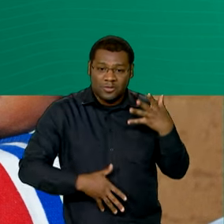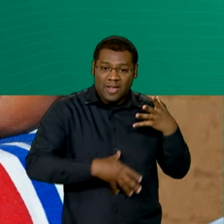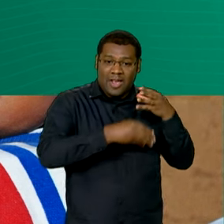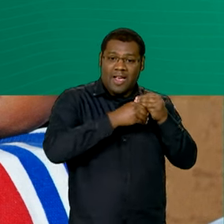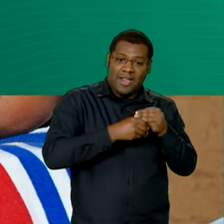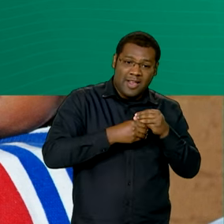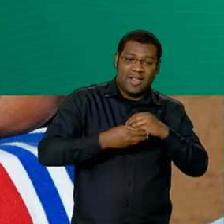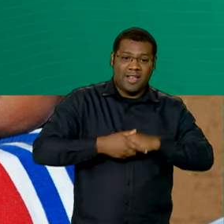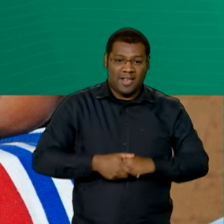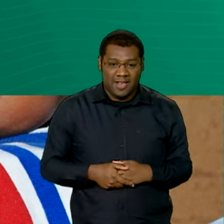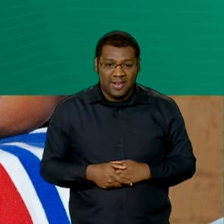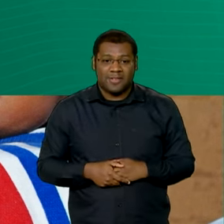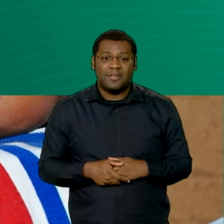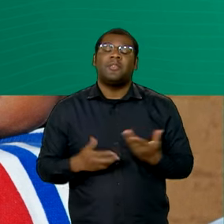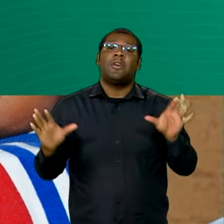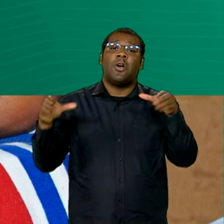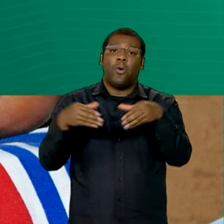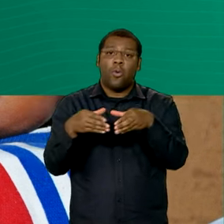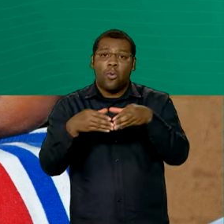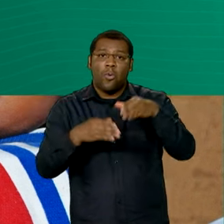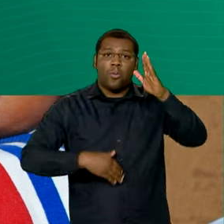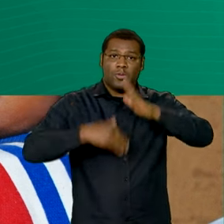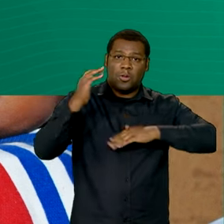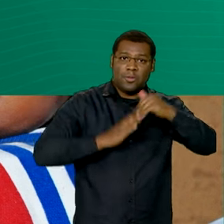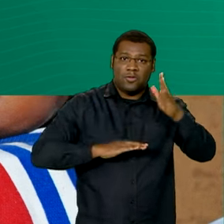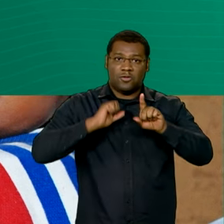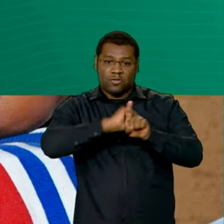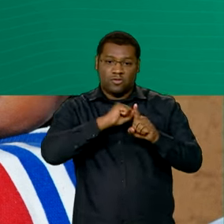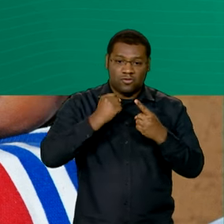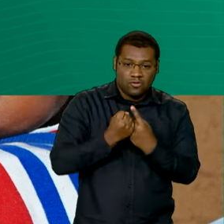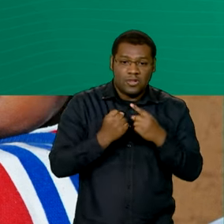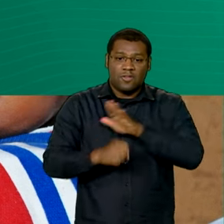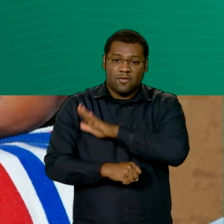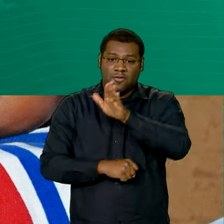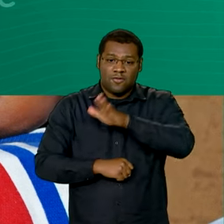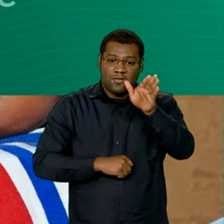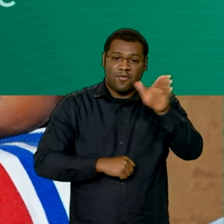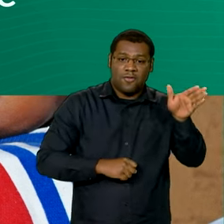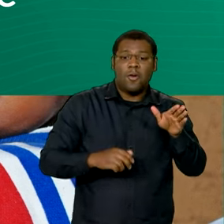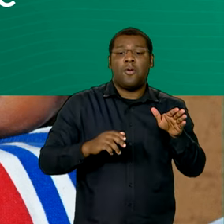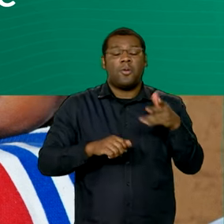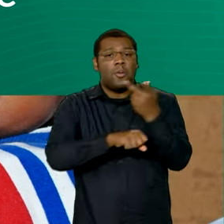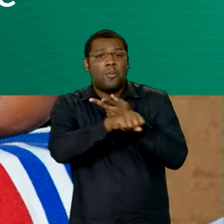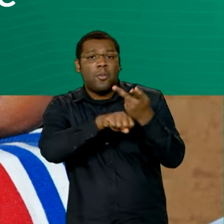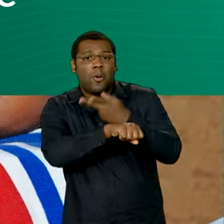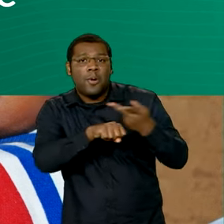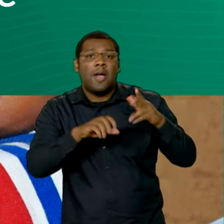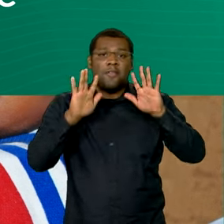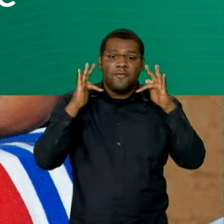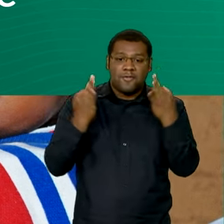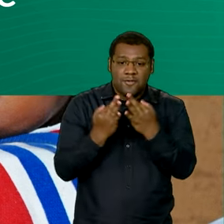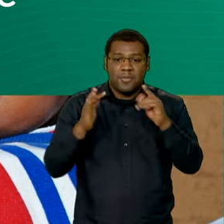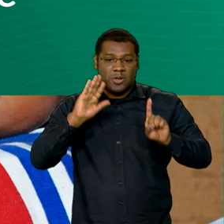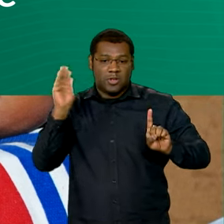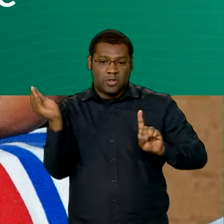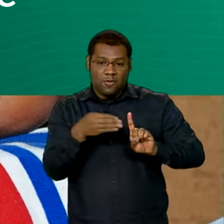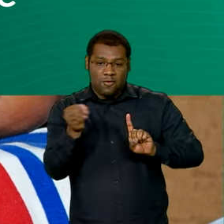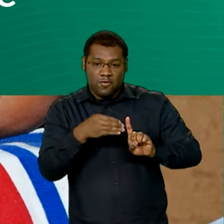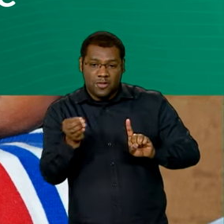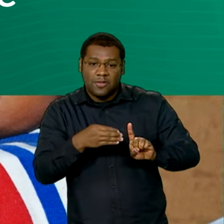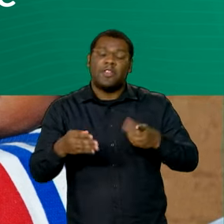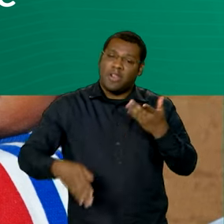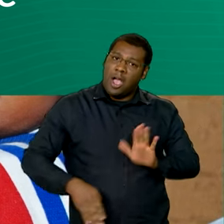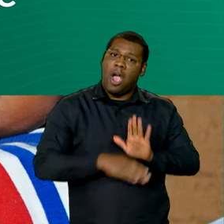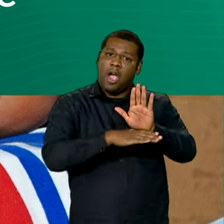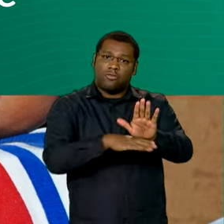busca ativa, quando as equipes de assistência social vão atrás das famílias em situação de vulnerabilidade para serem